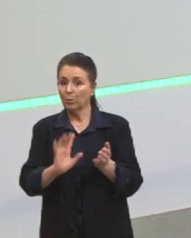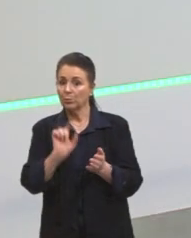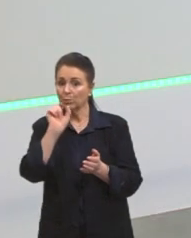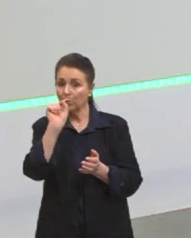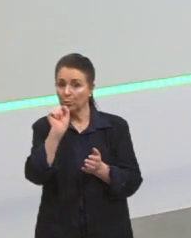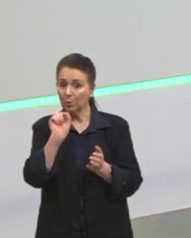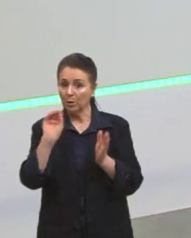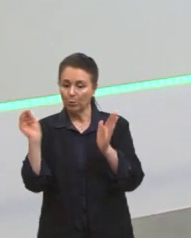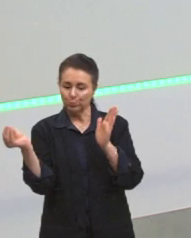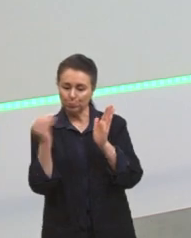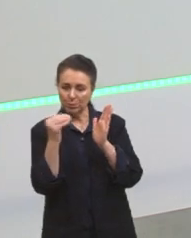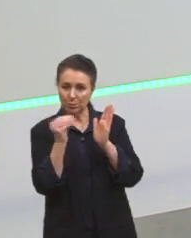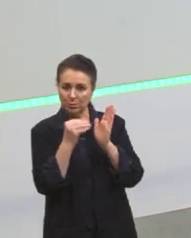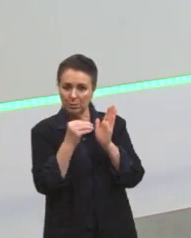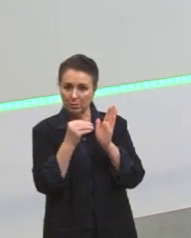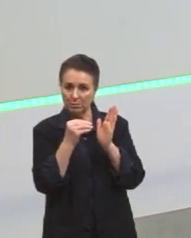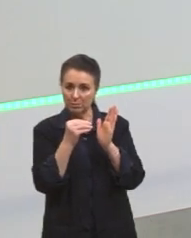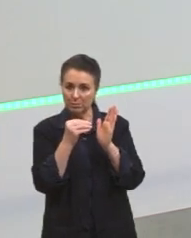né?